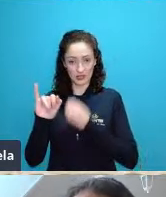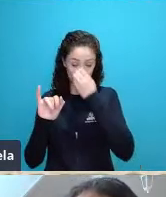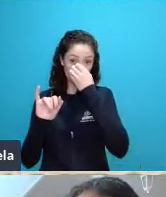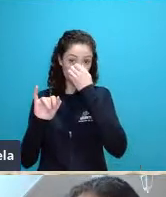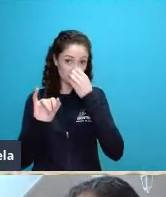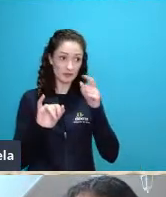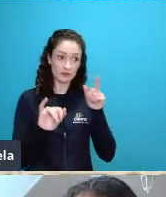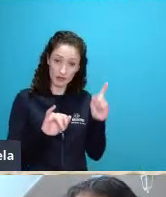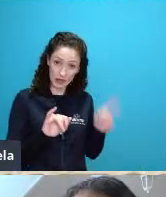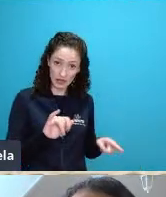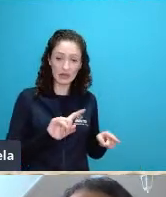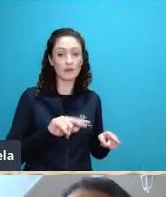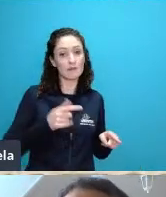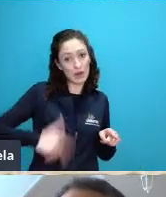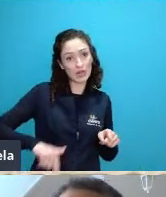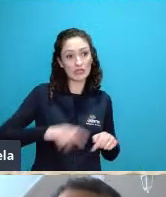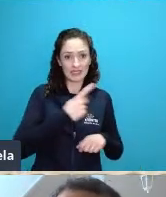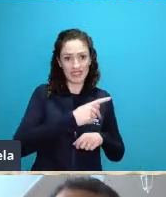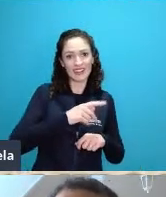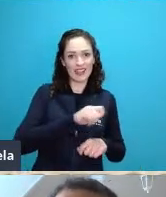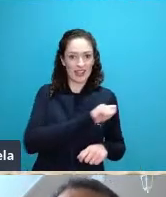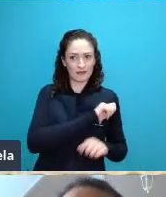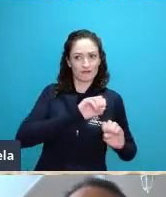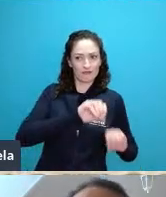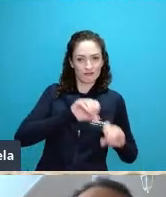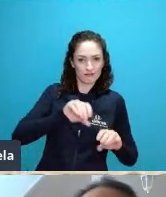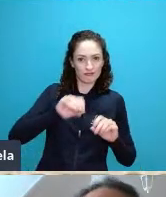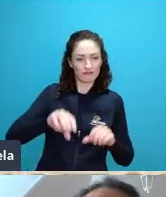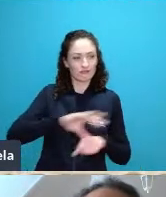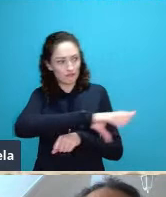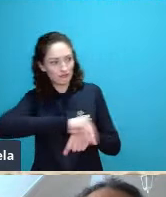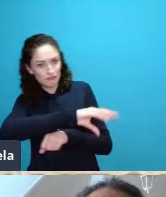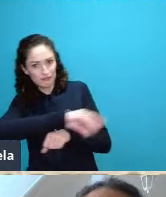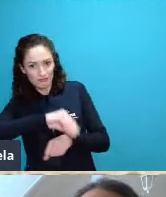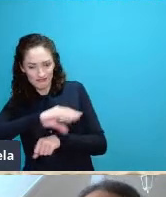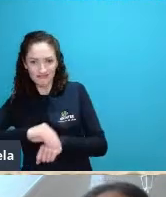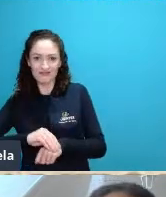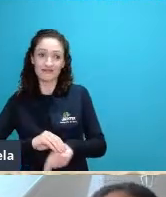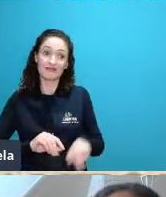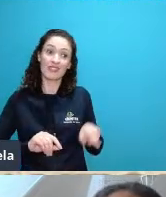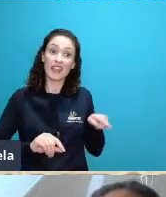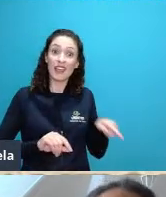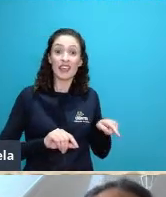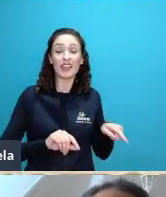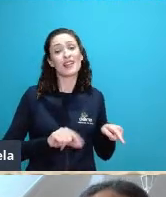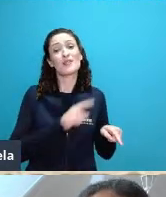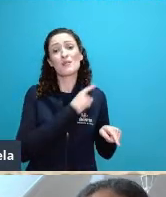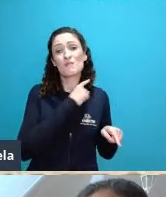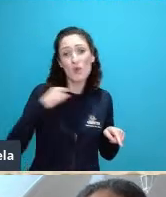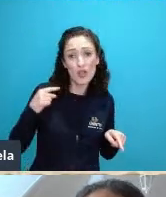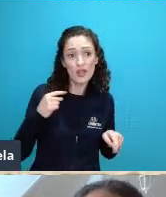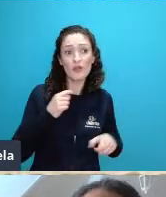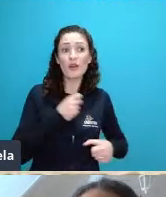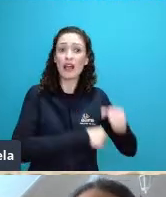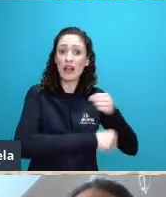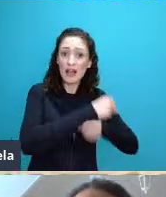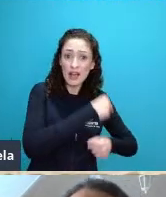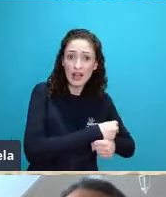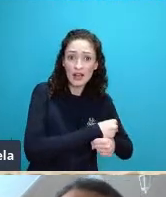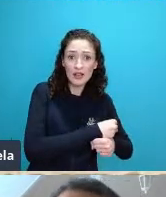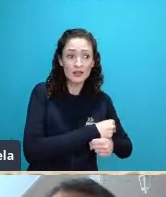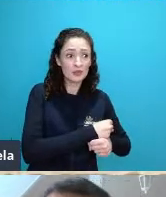faleceu em 99 que coincide com o ano que eu inicio minha carreira começo meus estudos na geografia né